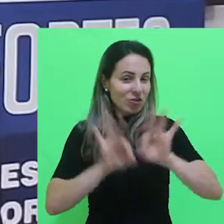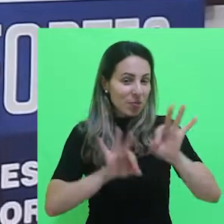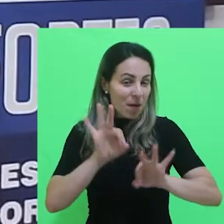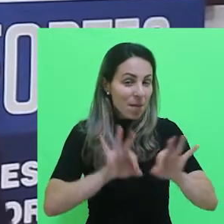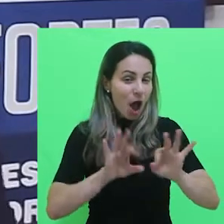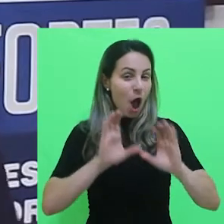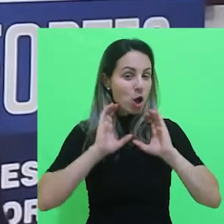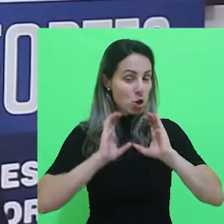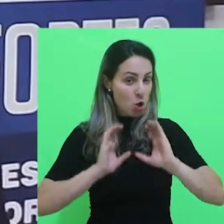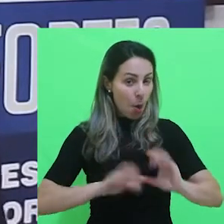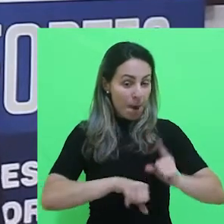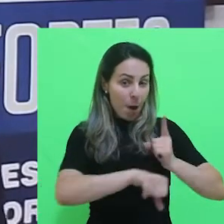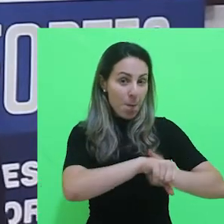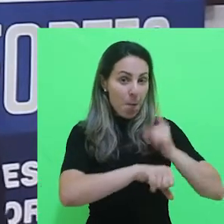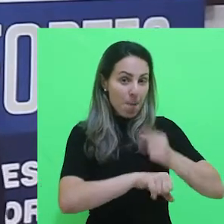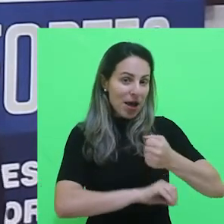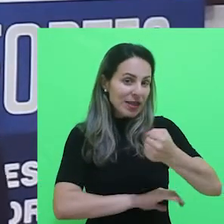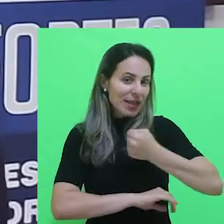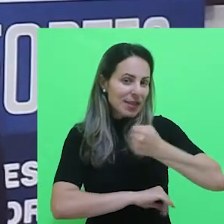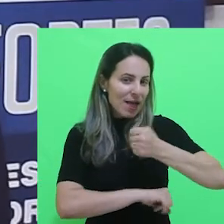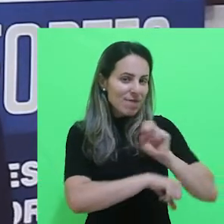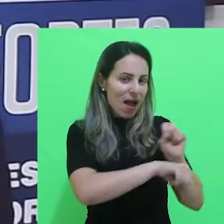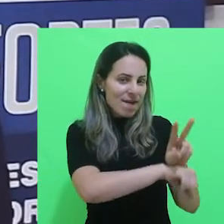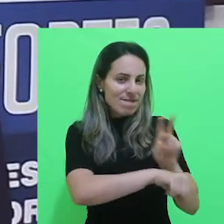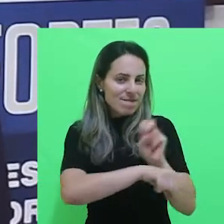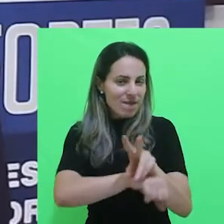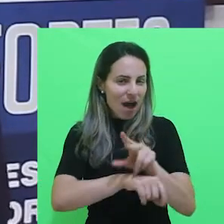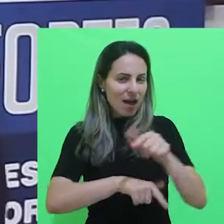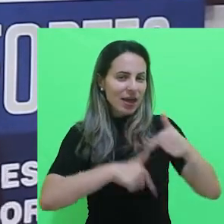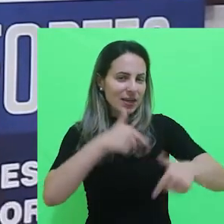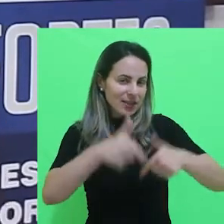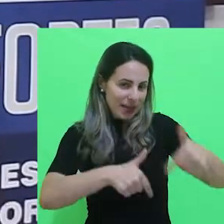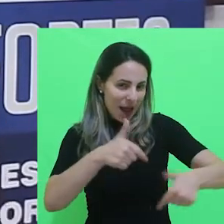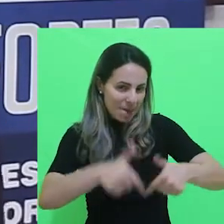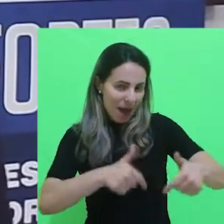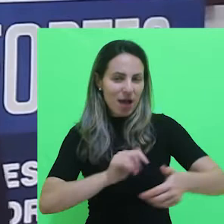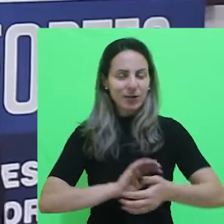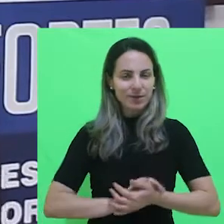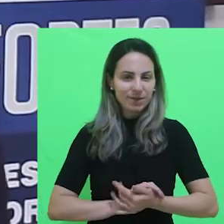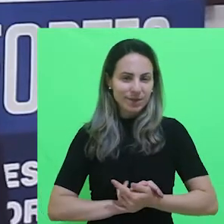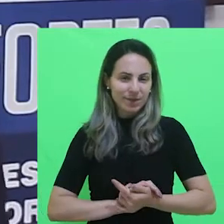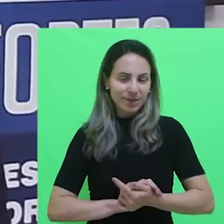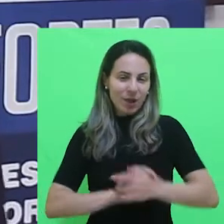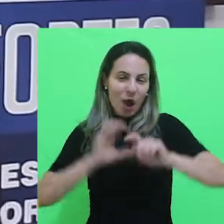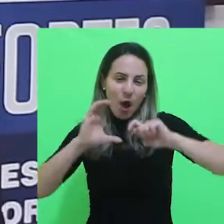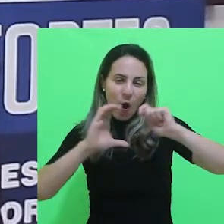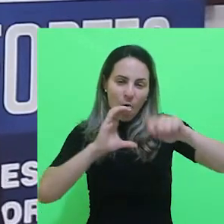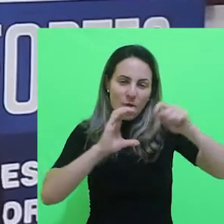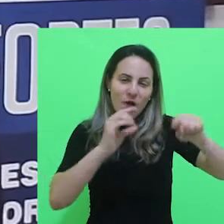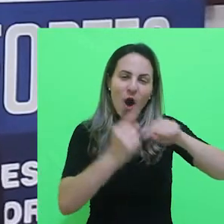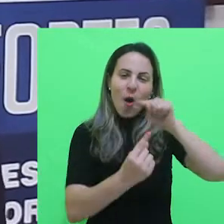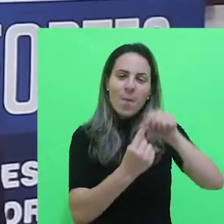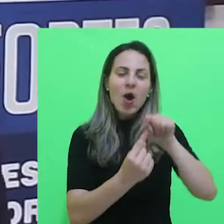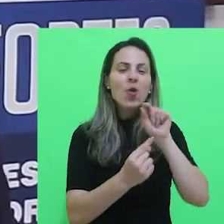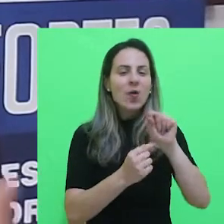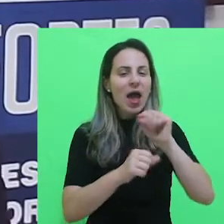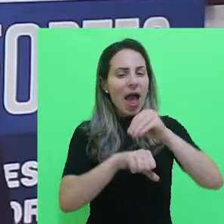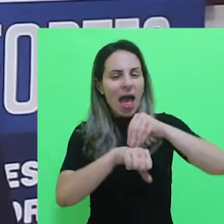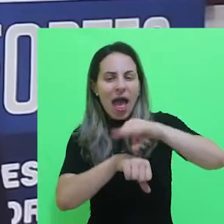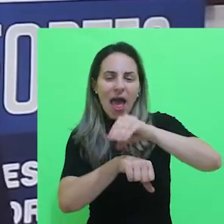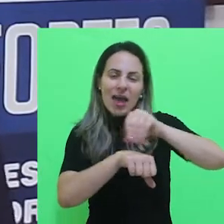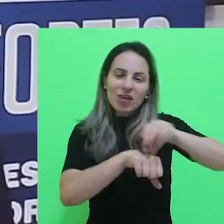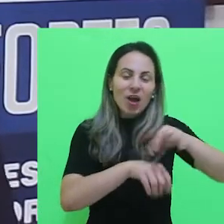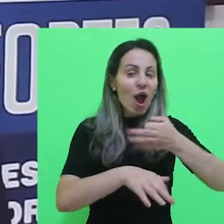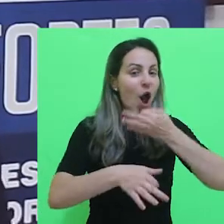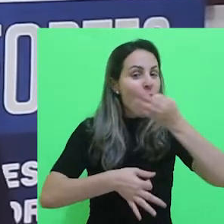comportamento em entrevistas e processos seletivos de emprego. A ideia desse vídeo é passar algumas dicas, alguns